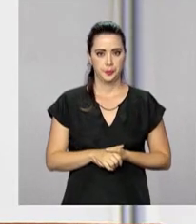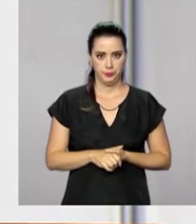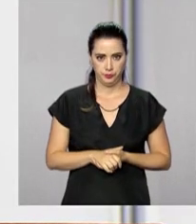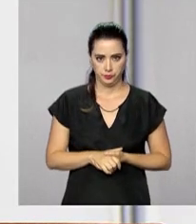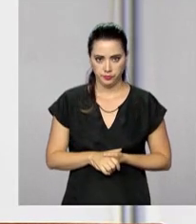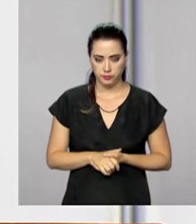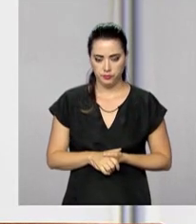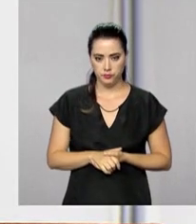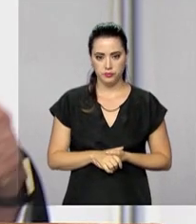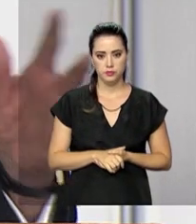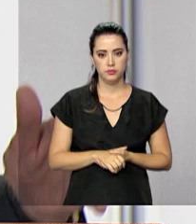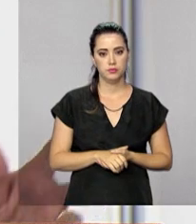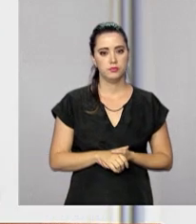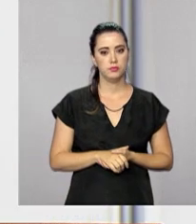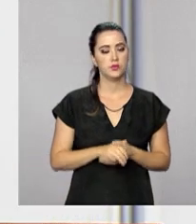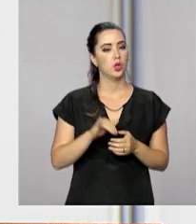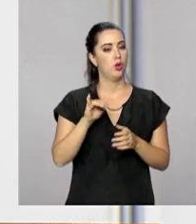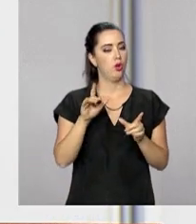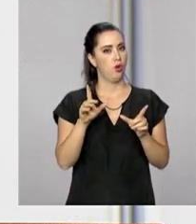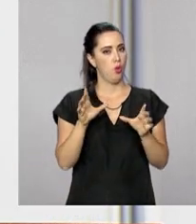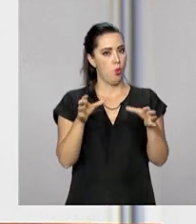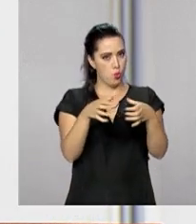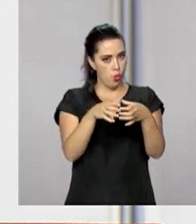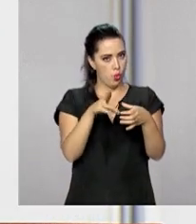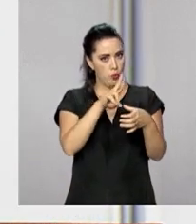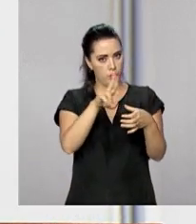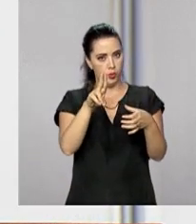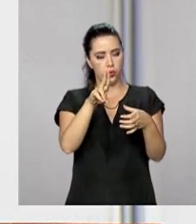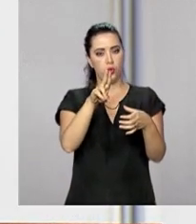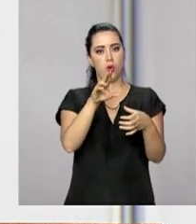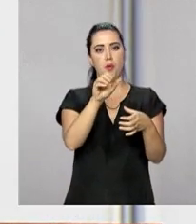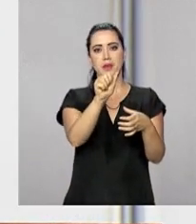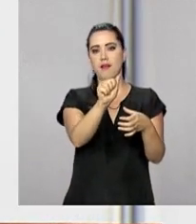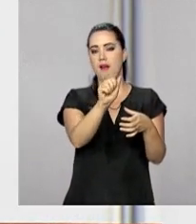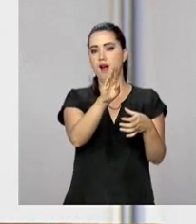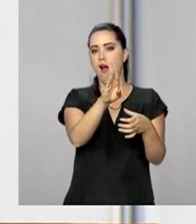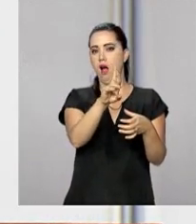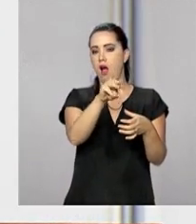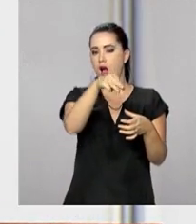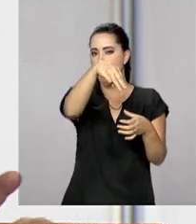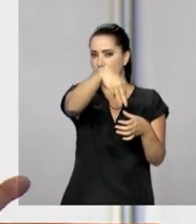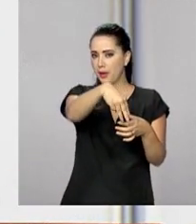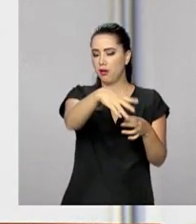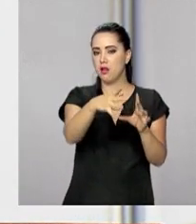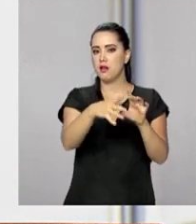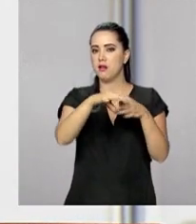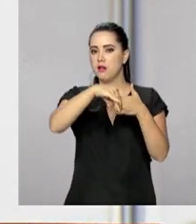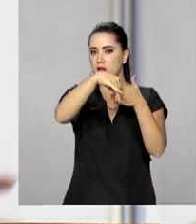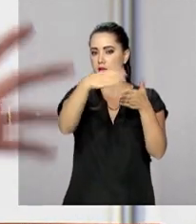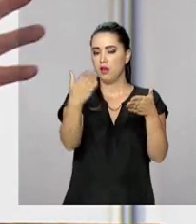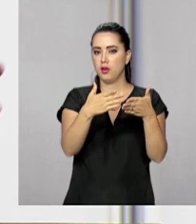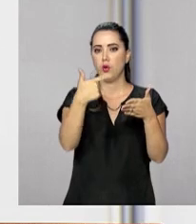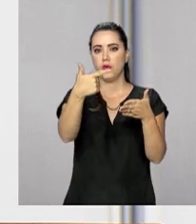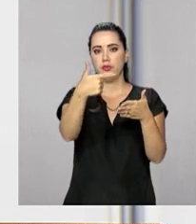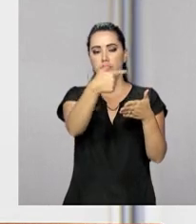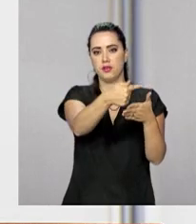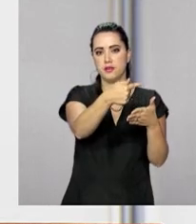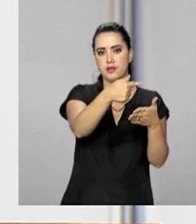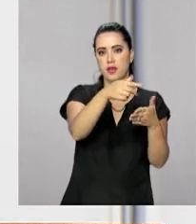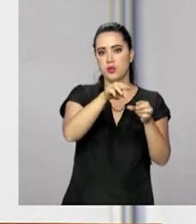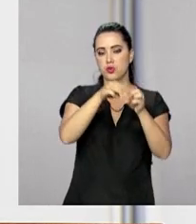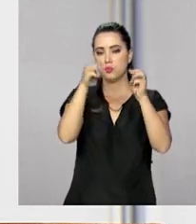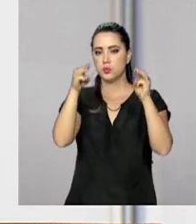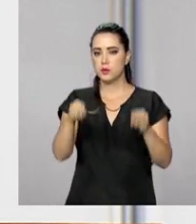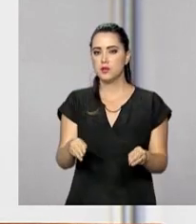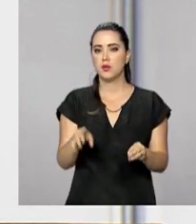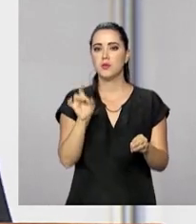O Ibram, ao depois transformado em Abram, na verdade coordena 27 museus, mas o Sérgio